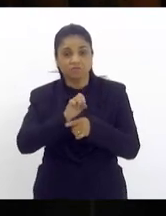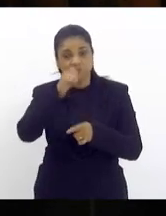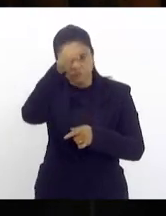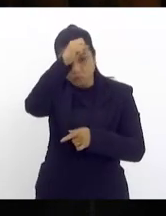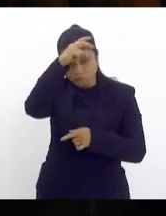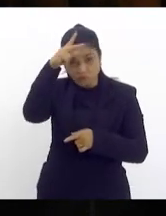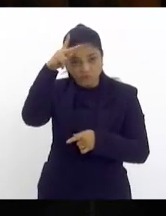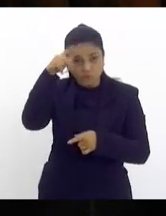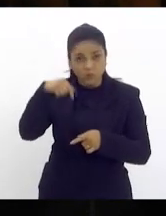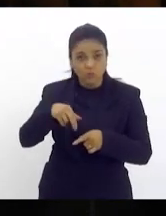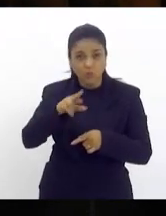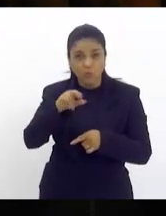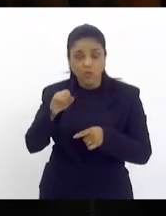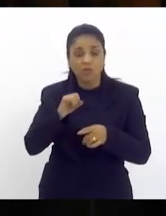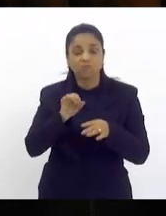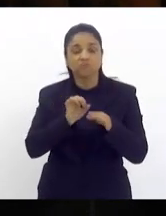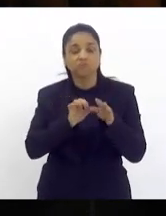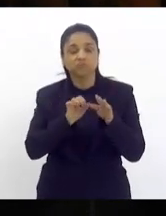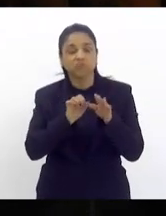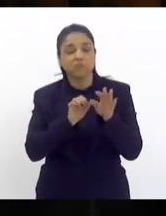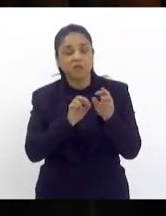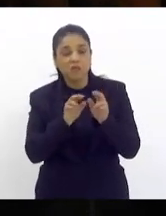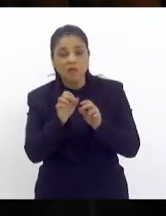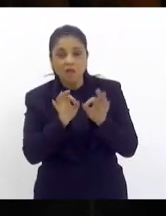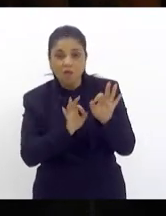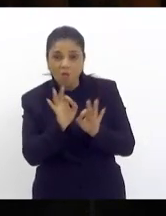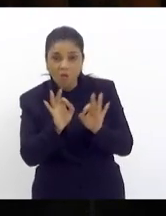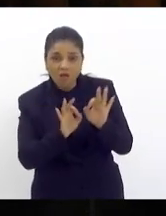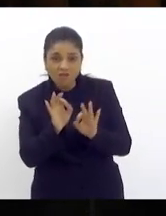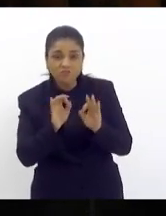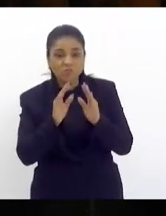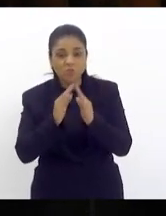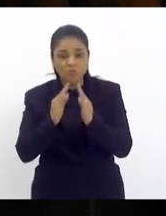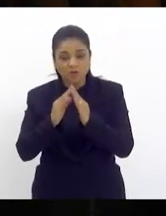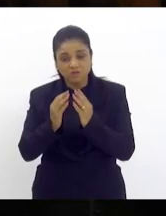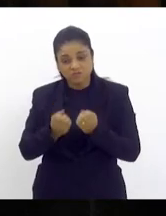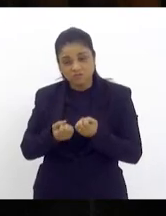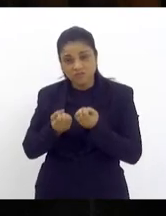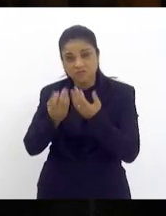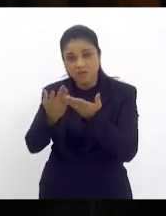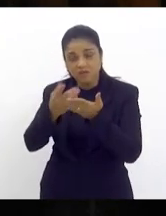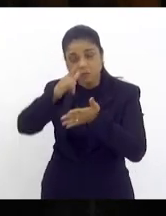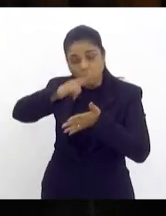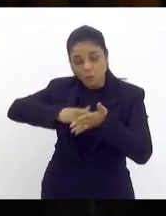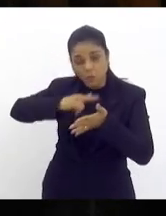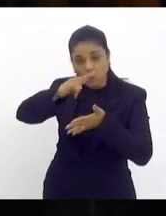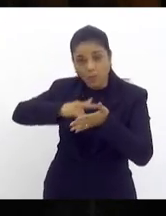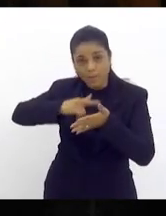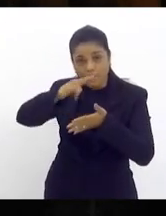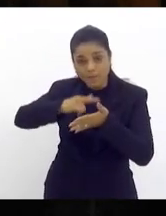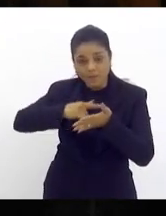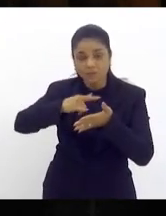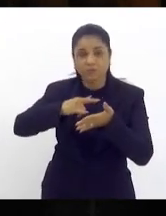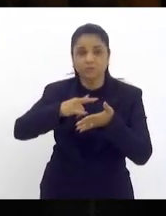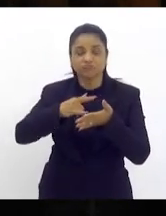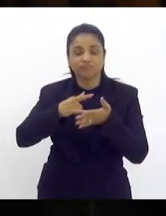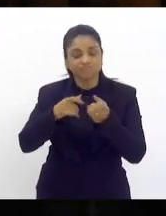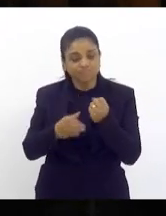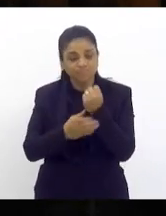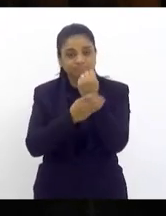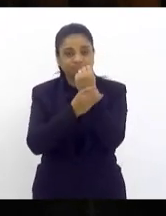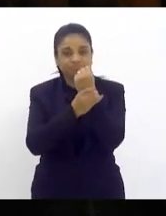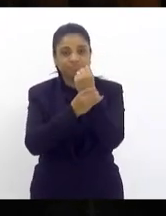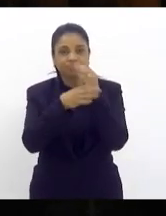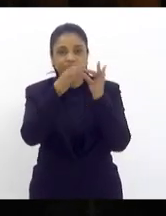regularizar a moradia das pessoas entregando um documento que lhe garanta segurança jurídica